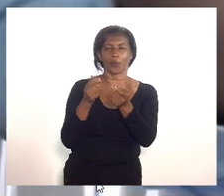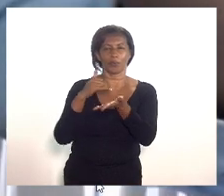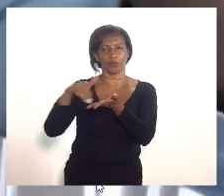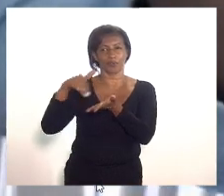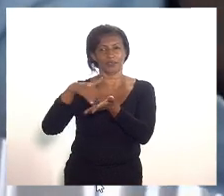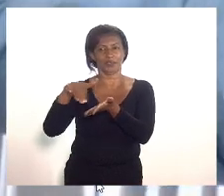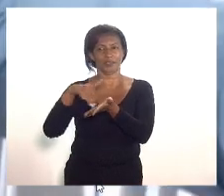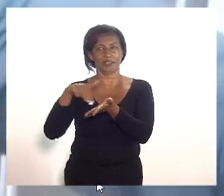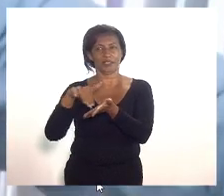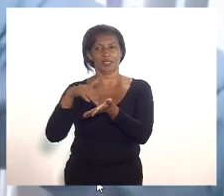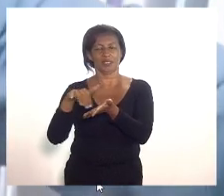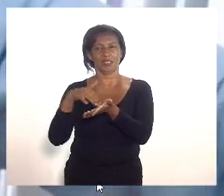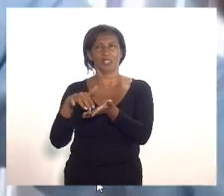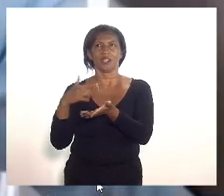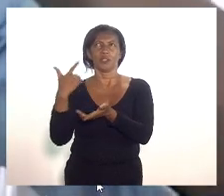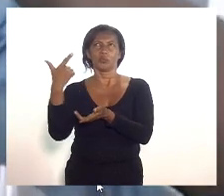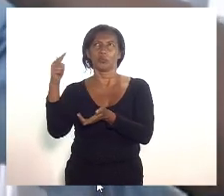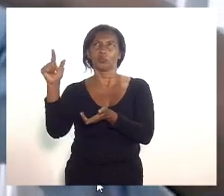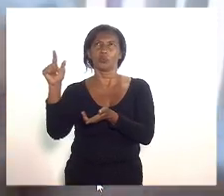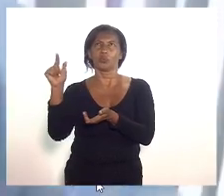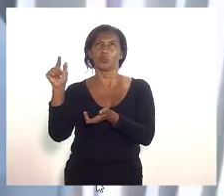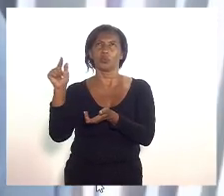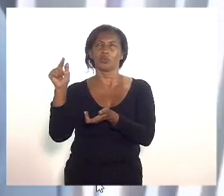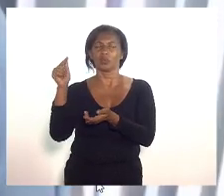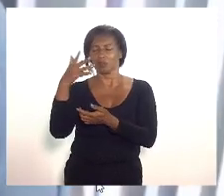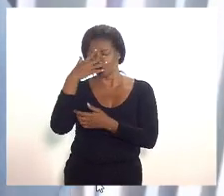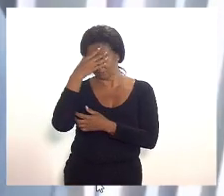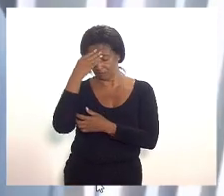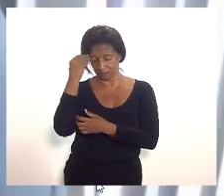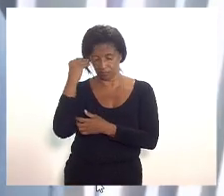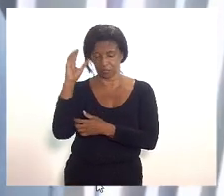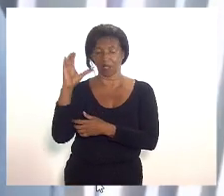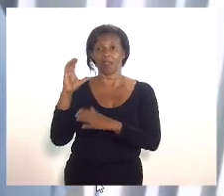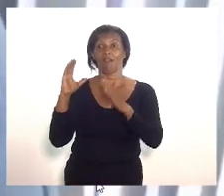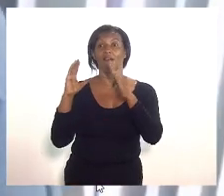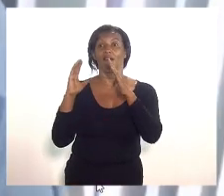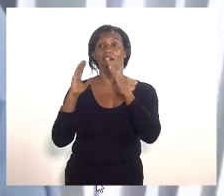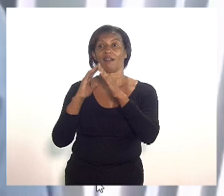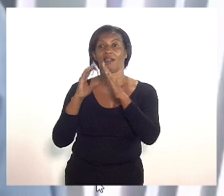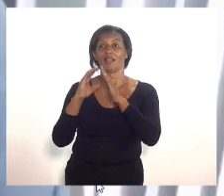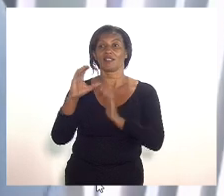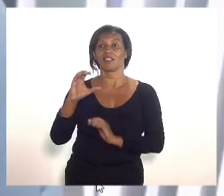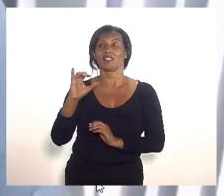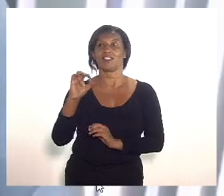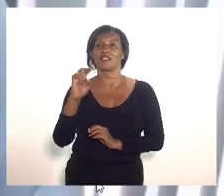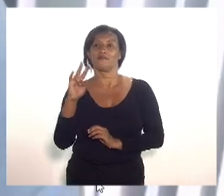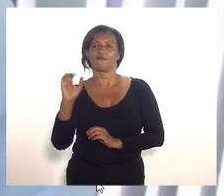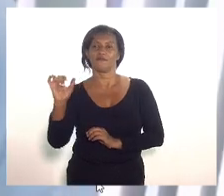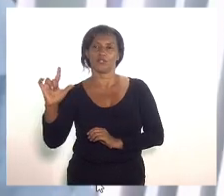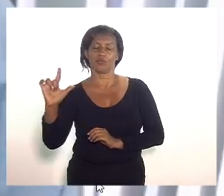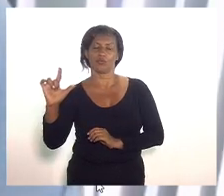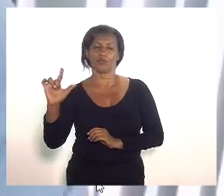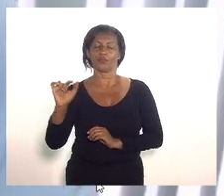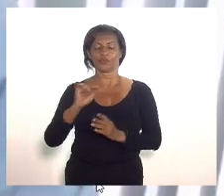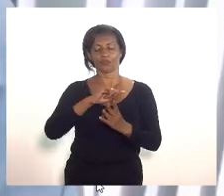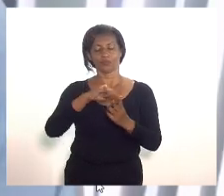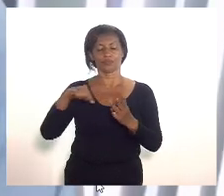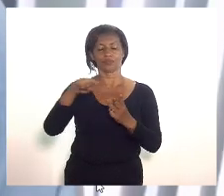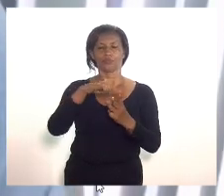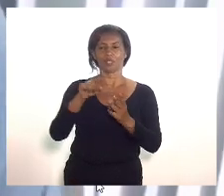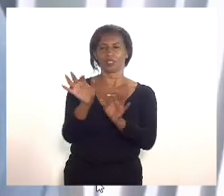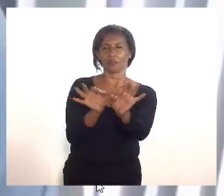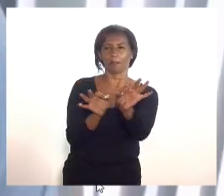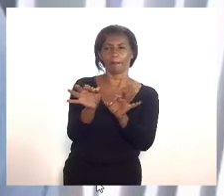por outra me foge agora e a Casa Civil desculpe e a Casa Civil e eles estariam eles estariam